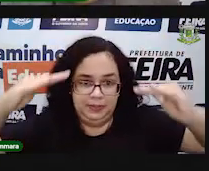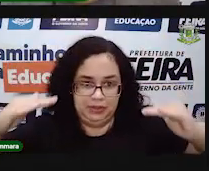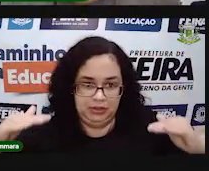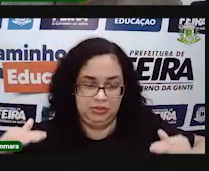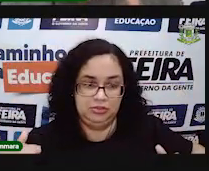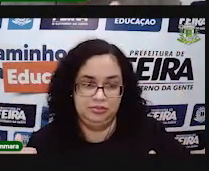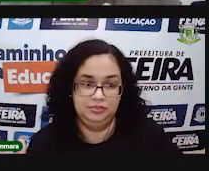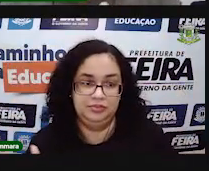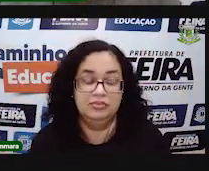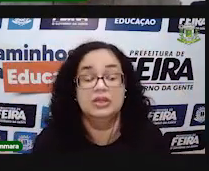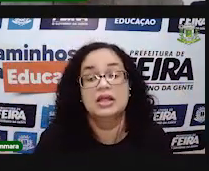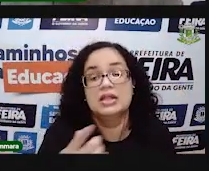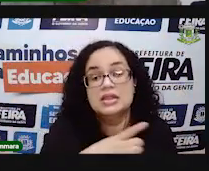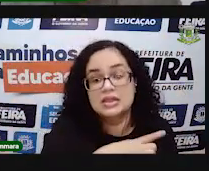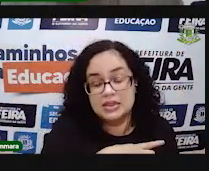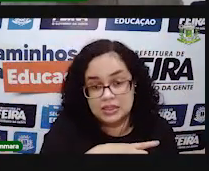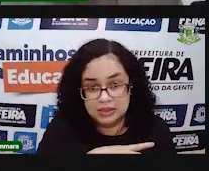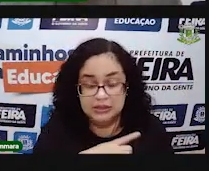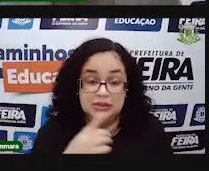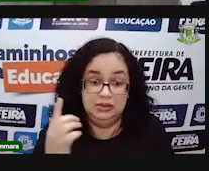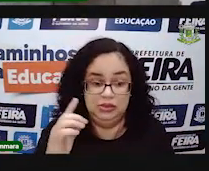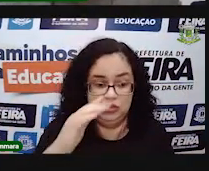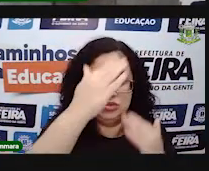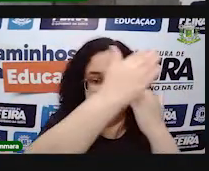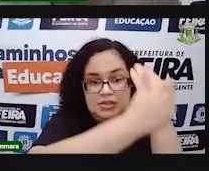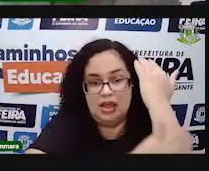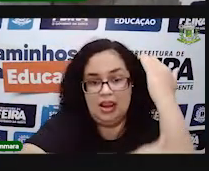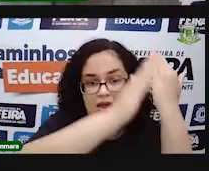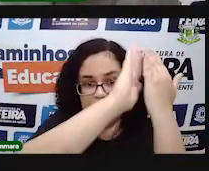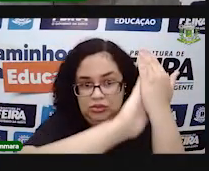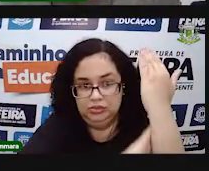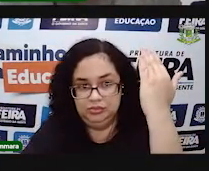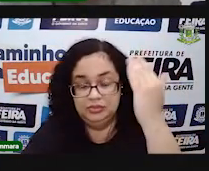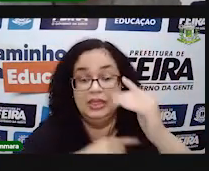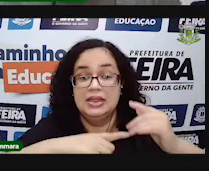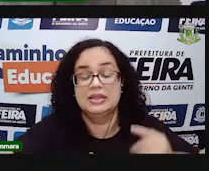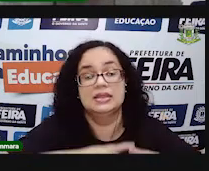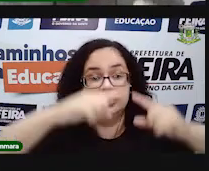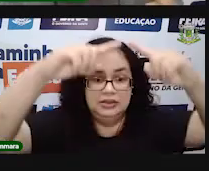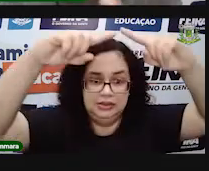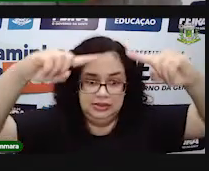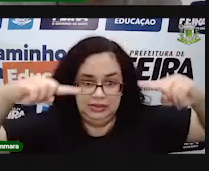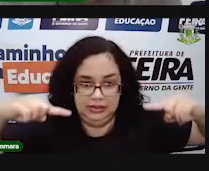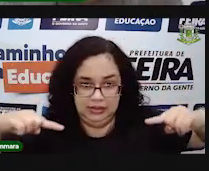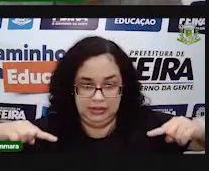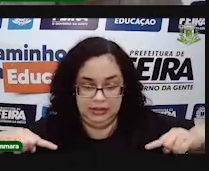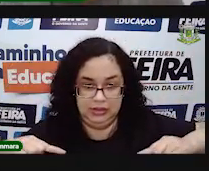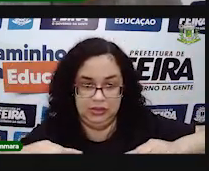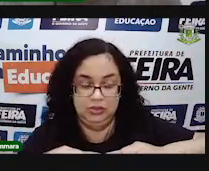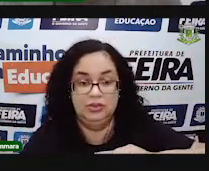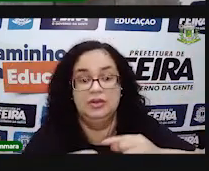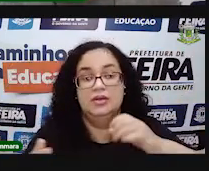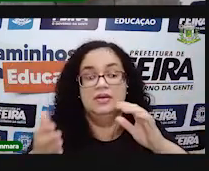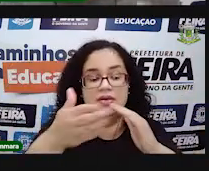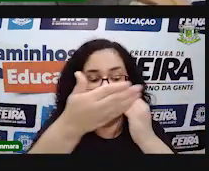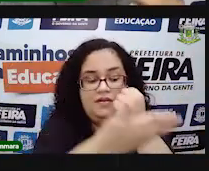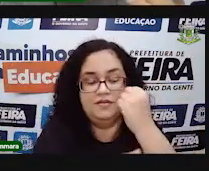Nós já vimos isso. Lembra? E a pirâmide é um poliedro que tem nas suas laterais